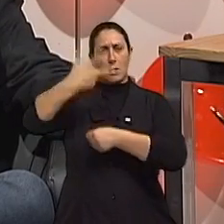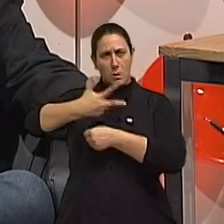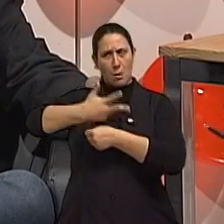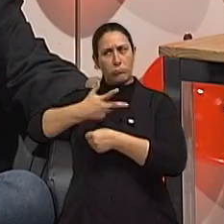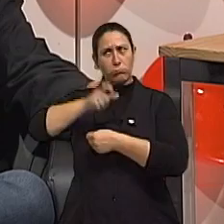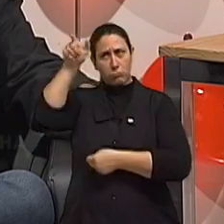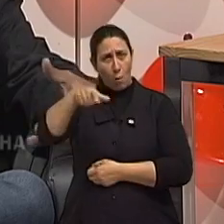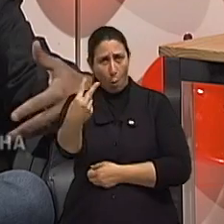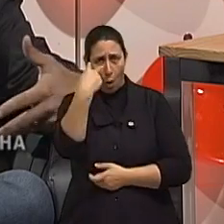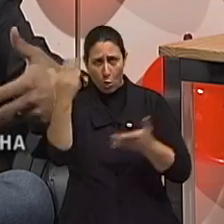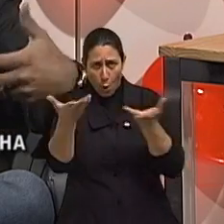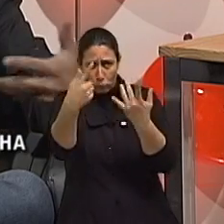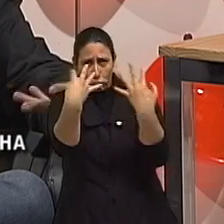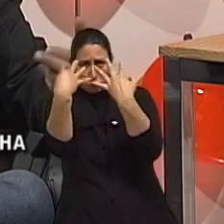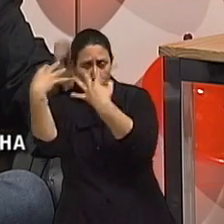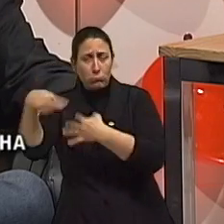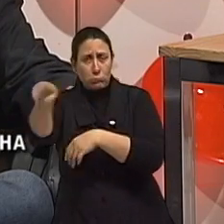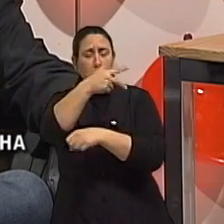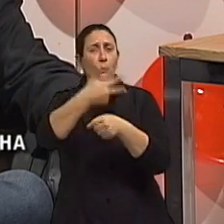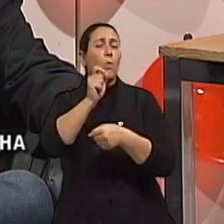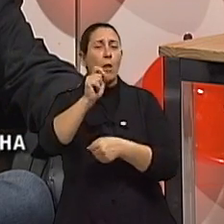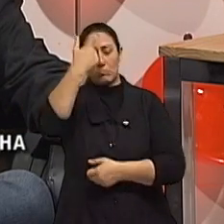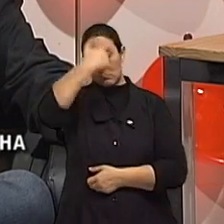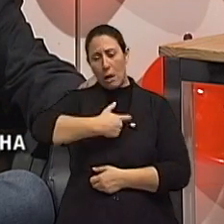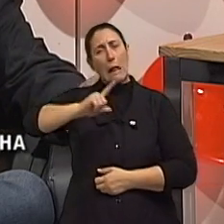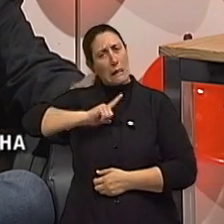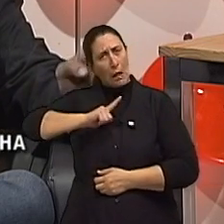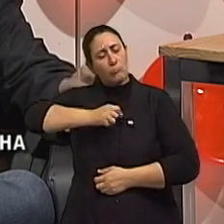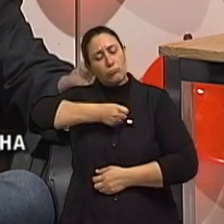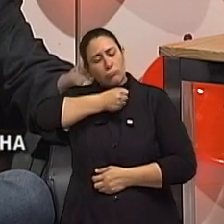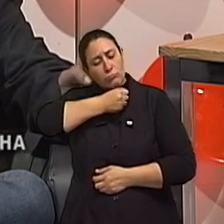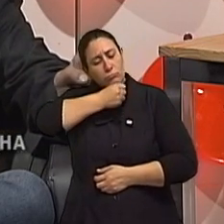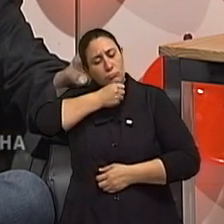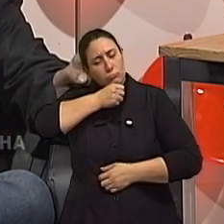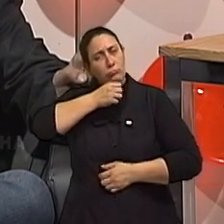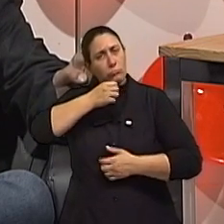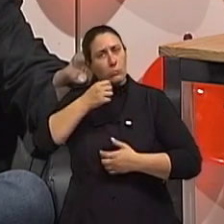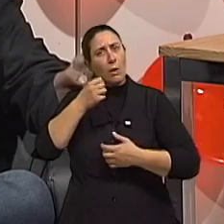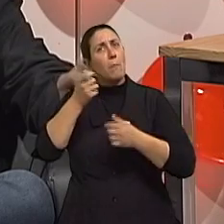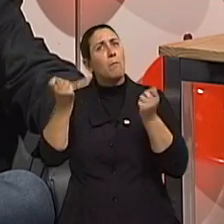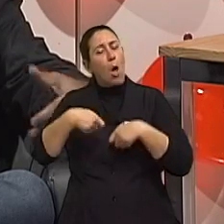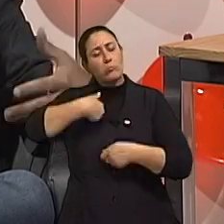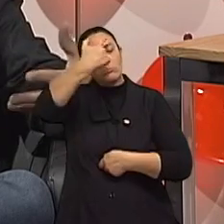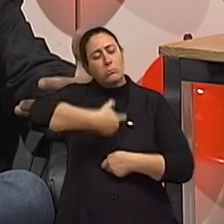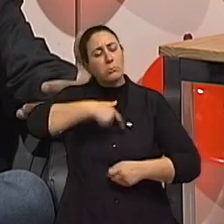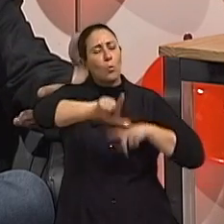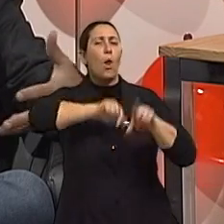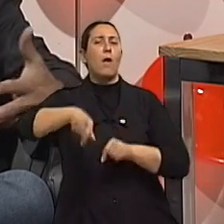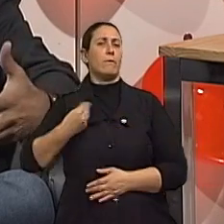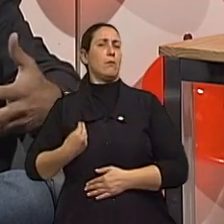está nos assistindo ou a pessoa que está no seu processo de envelhecimento possa estar fazendo escolhas. Essa que é a grande coisa. Porque antes